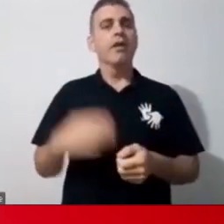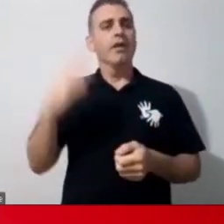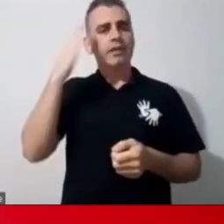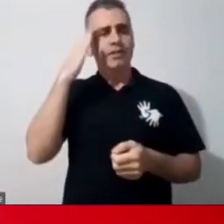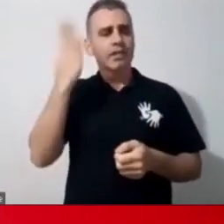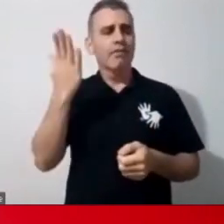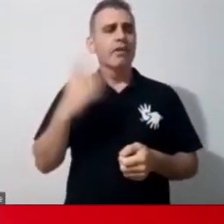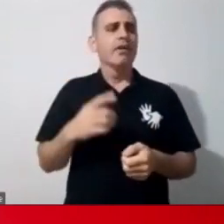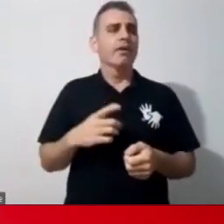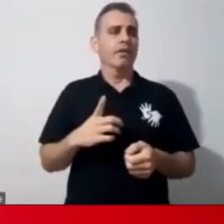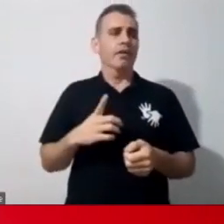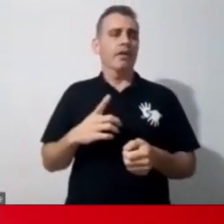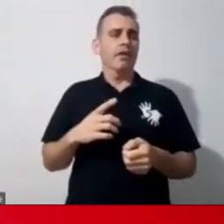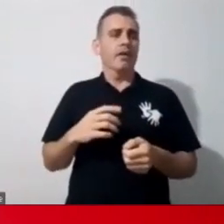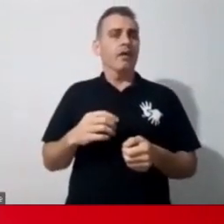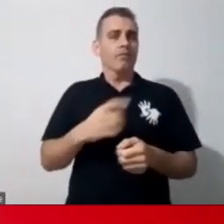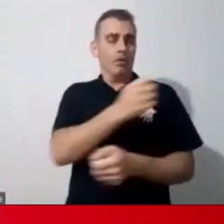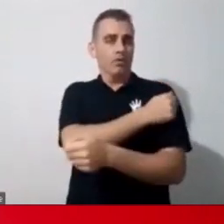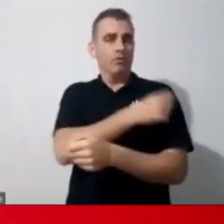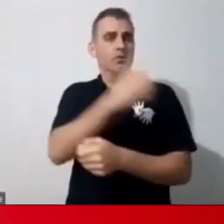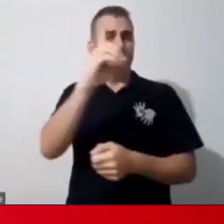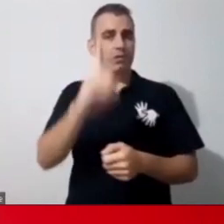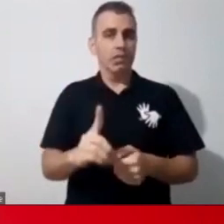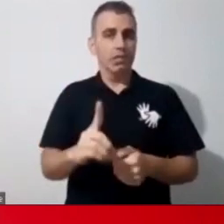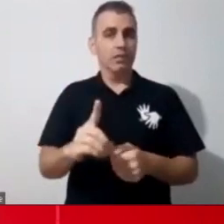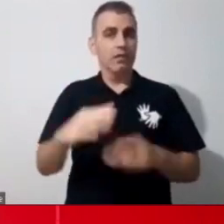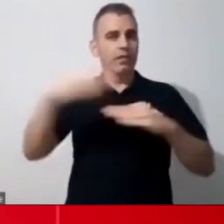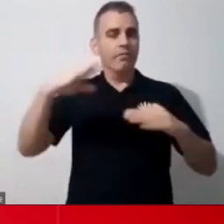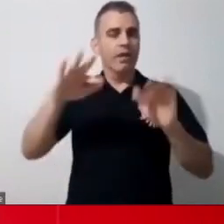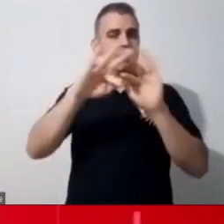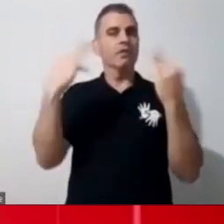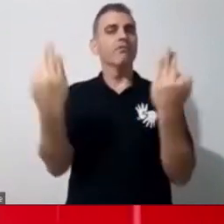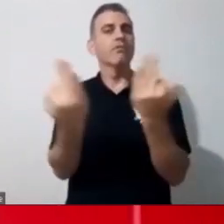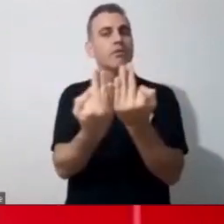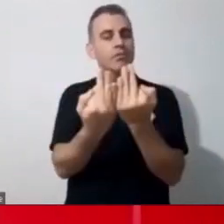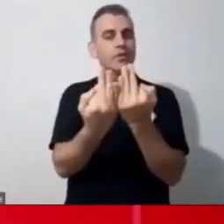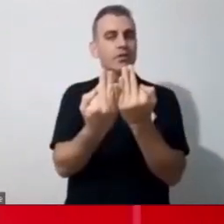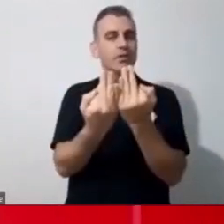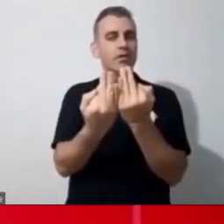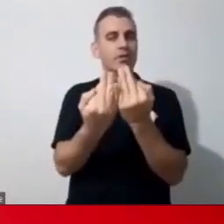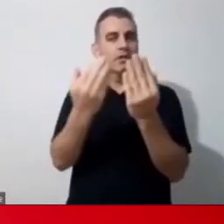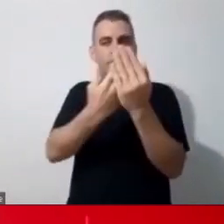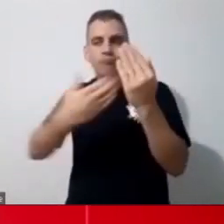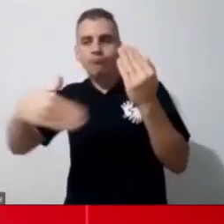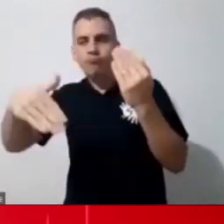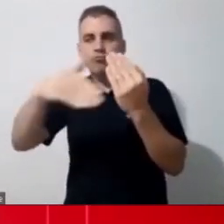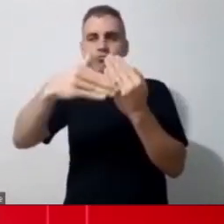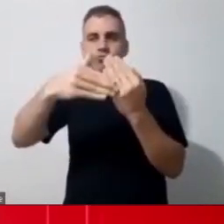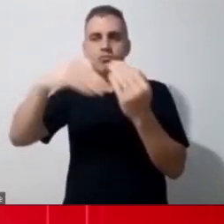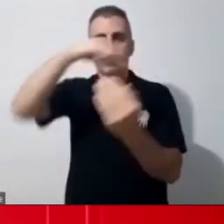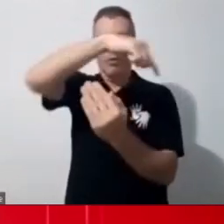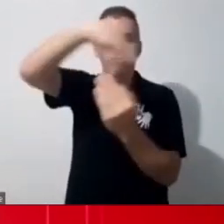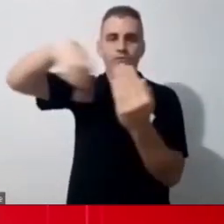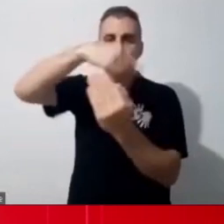Naquele meio, que eles também precisam estar se adequando. Então, essa bagagem de atividade,